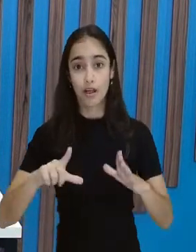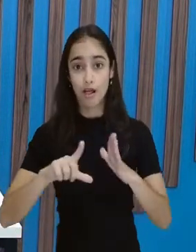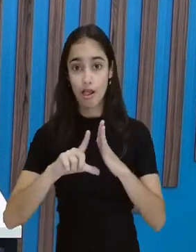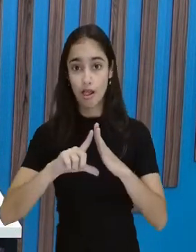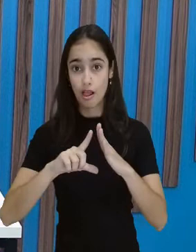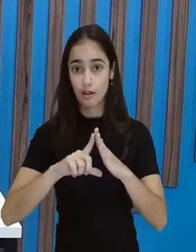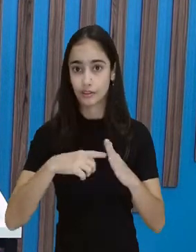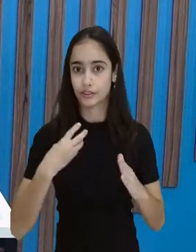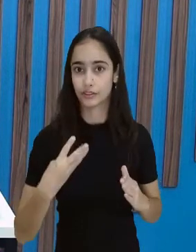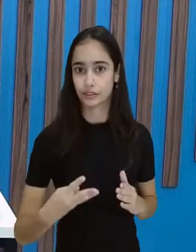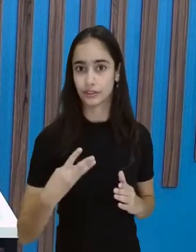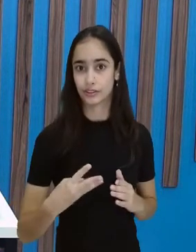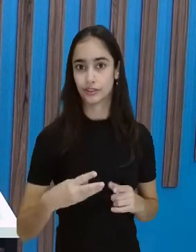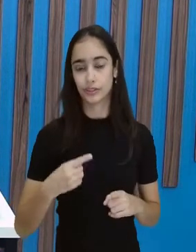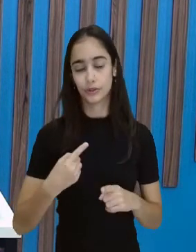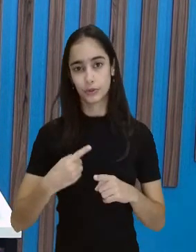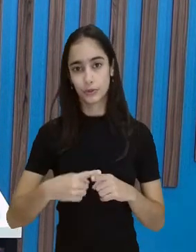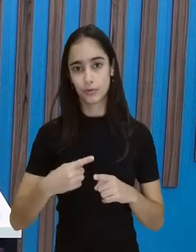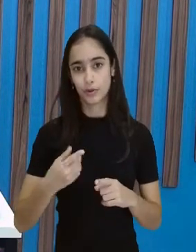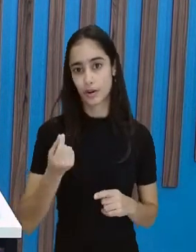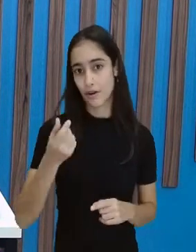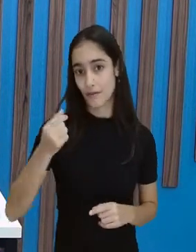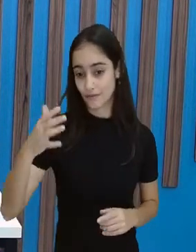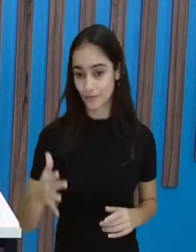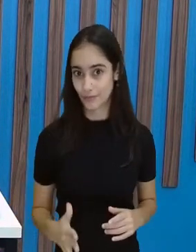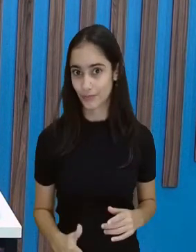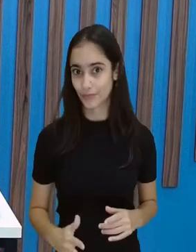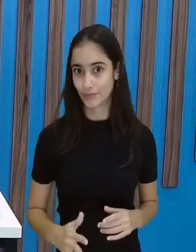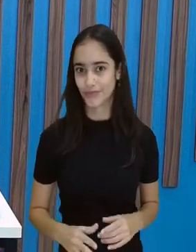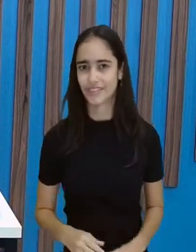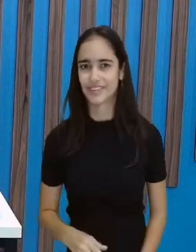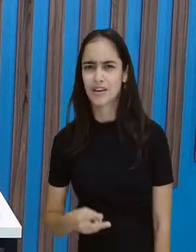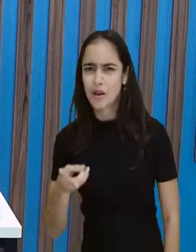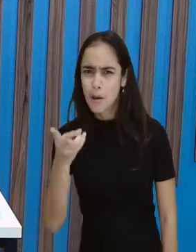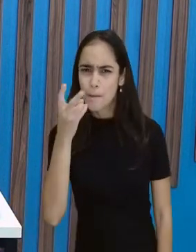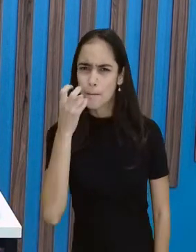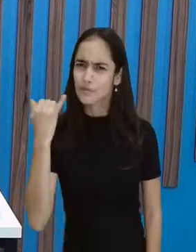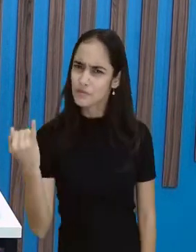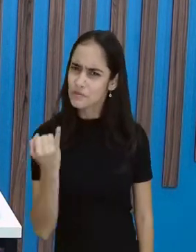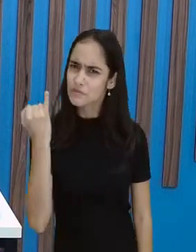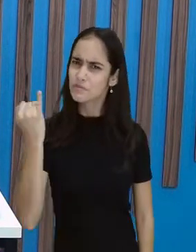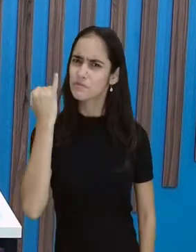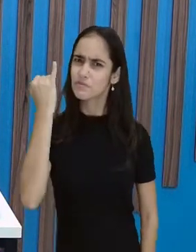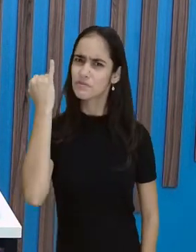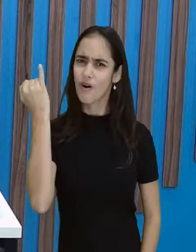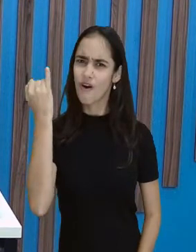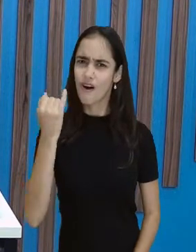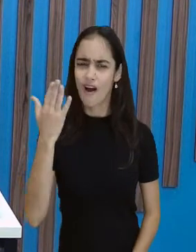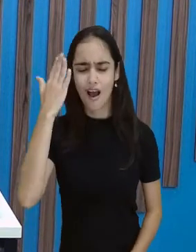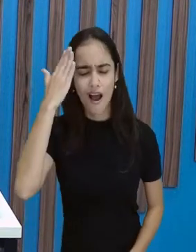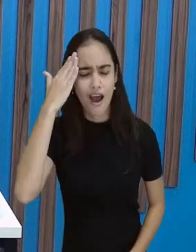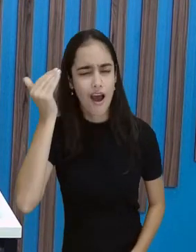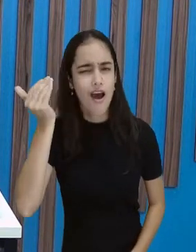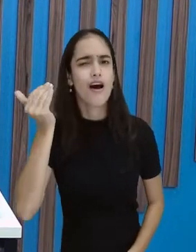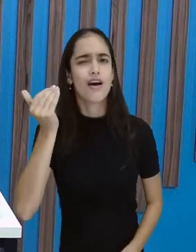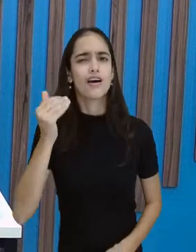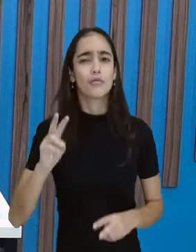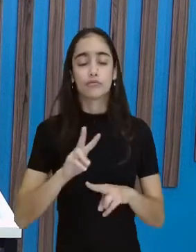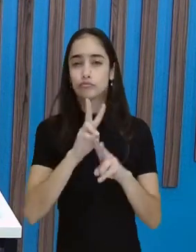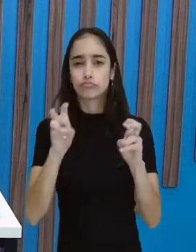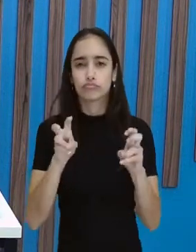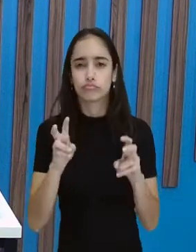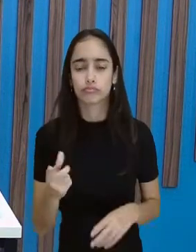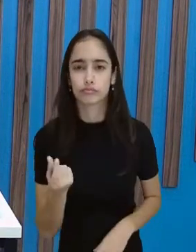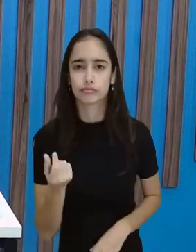Olha aí, a importância de conhecer o sistema monetário, de saber valores, entra aí. Então, relembrando, o aprendemos hoje? Realizamos